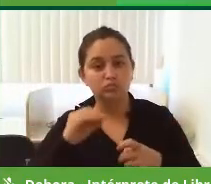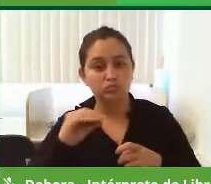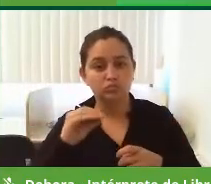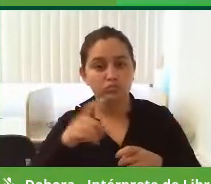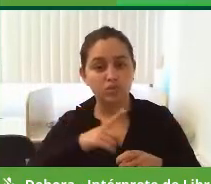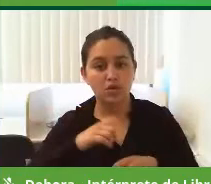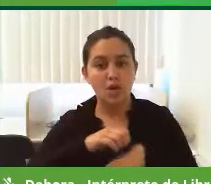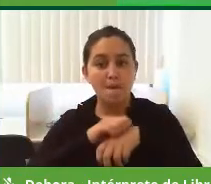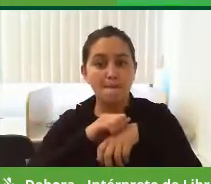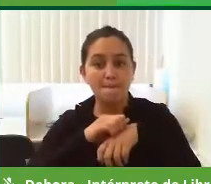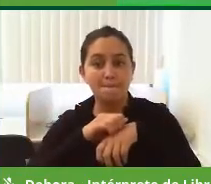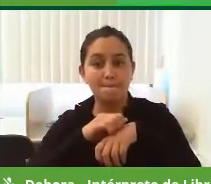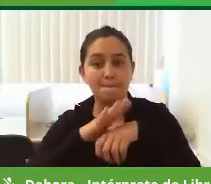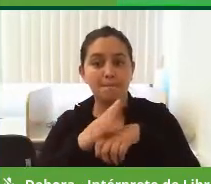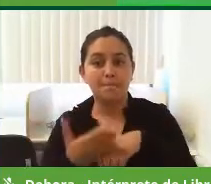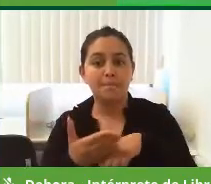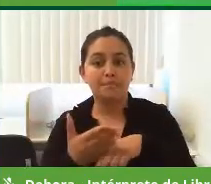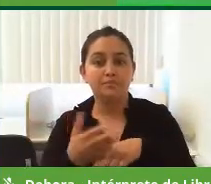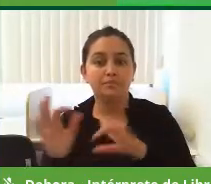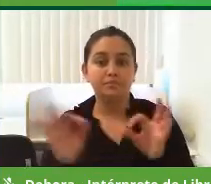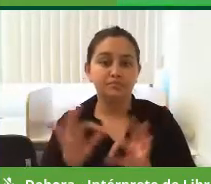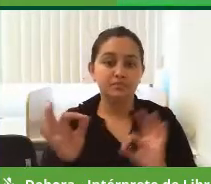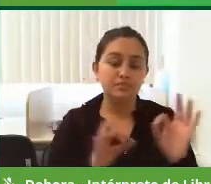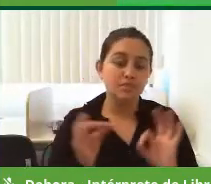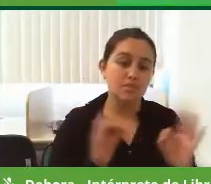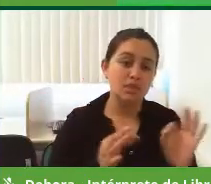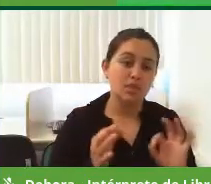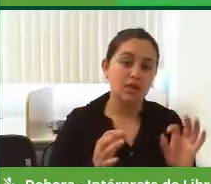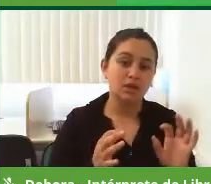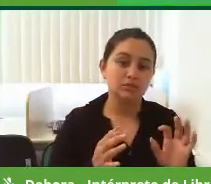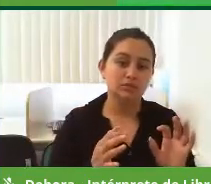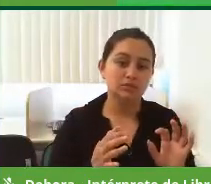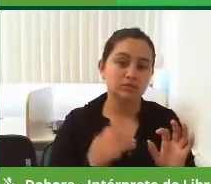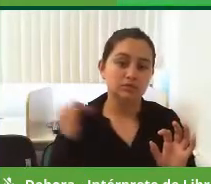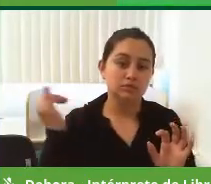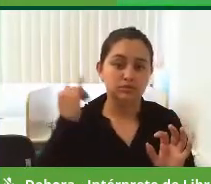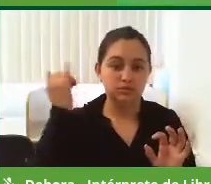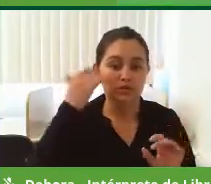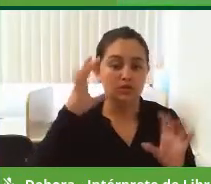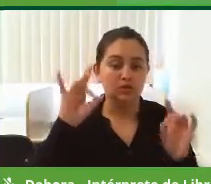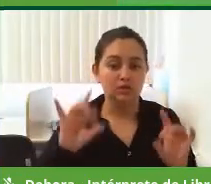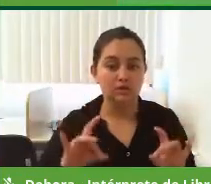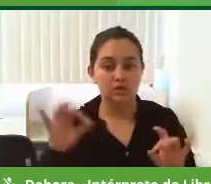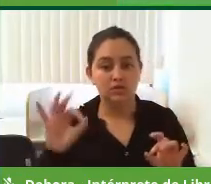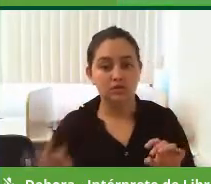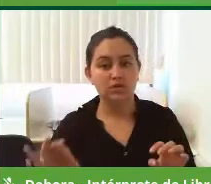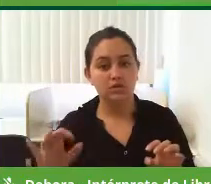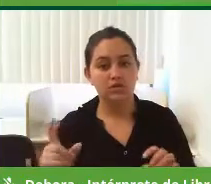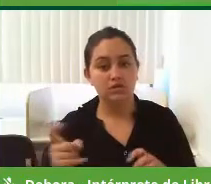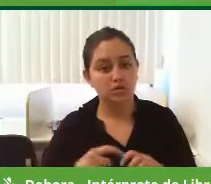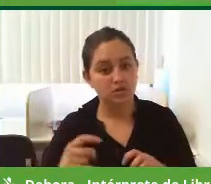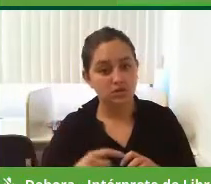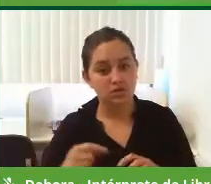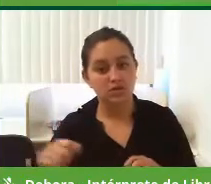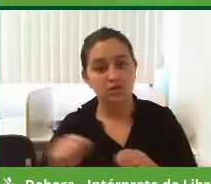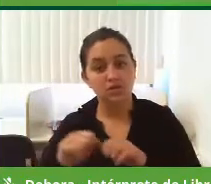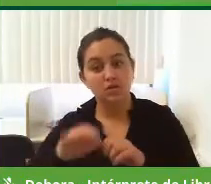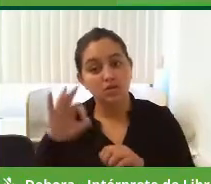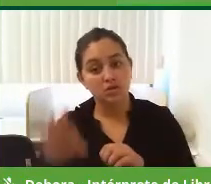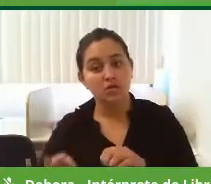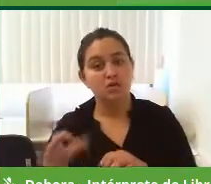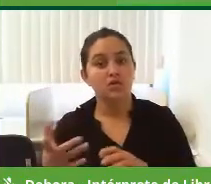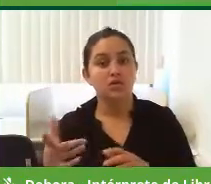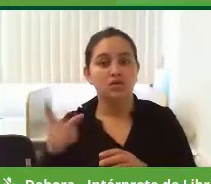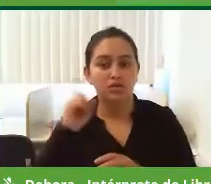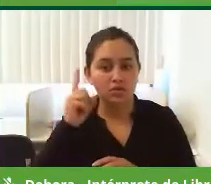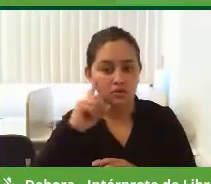mais canalizar, assim, para mais especialidade, né? E fazer com os médicos cumprem o seu papel, do seu dia